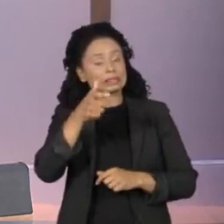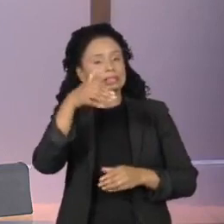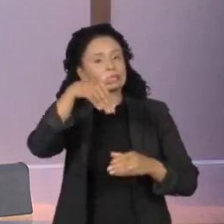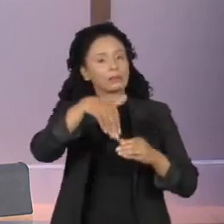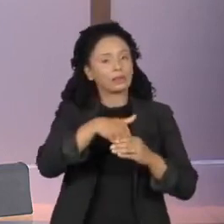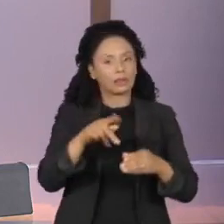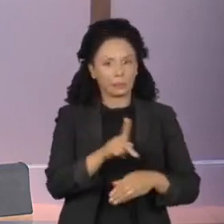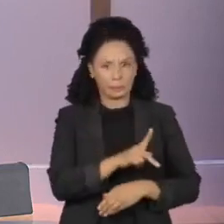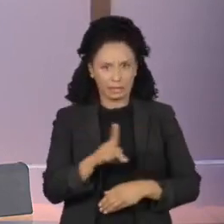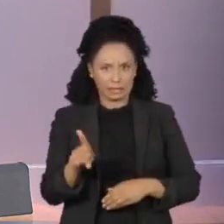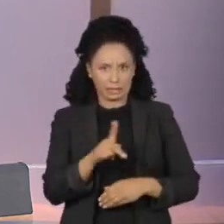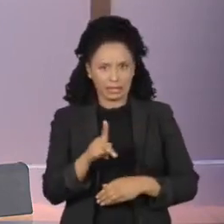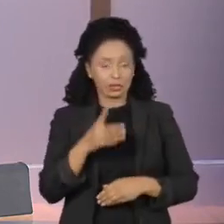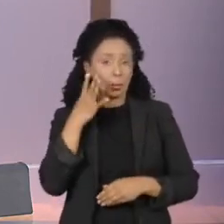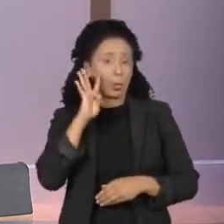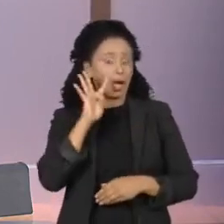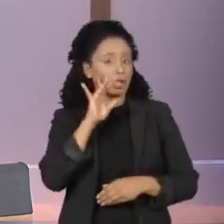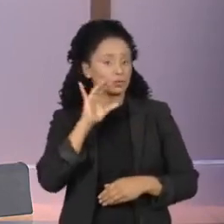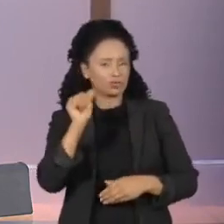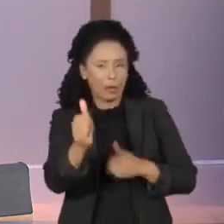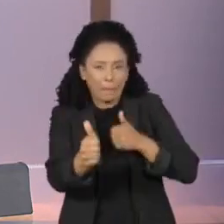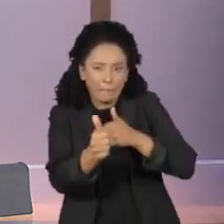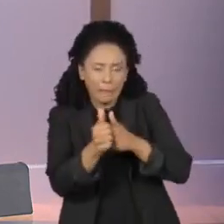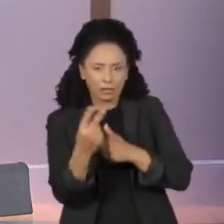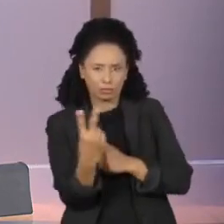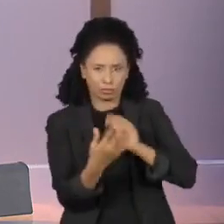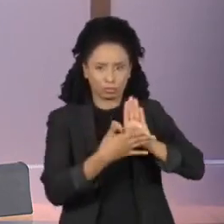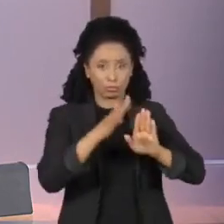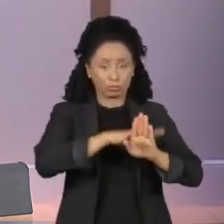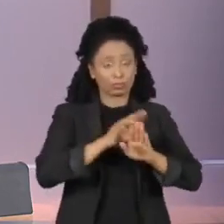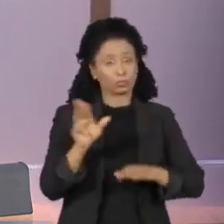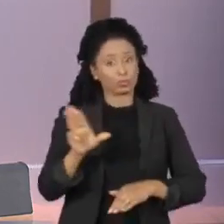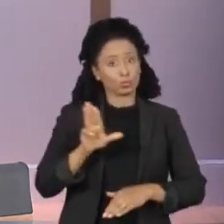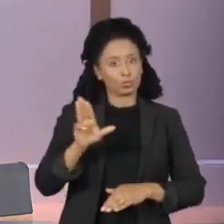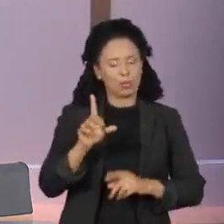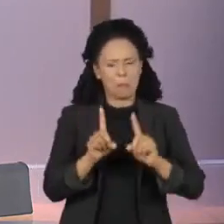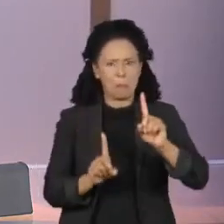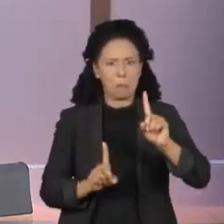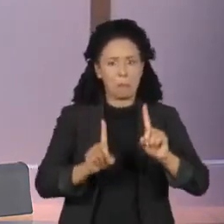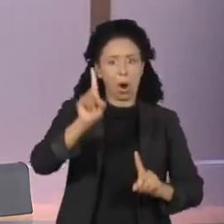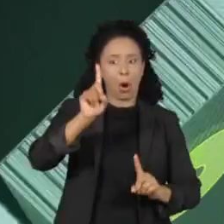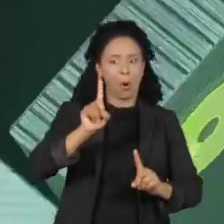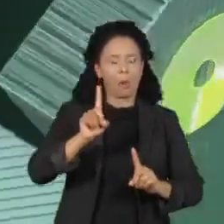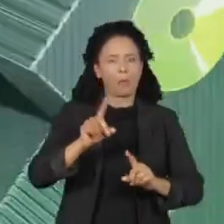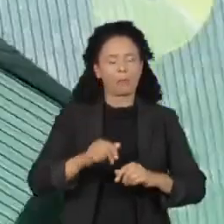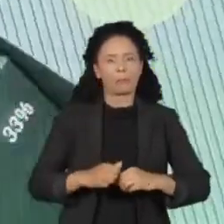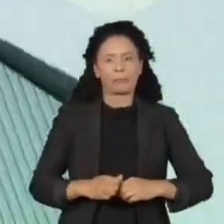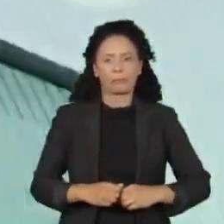República. Há quatro dias do segundo turno, Lula mantém vantagem sobre Bolsonaro. Vamos ver.